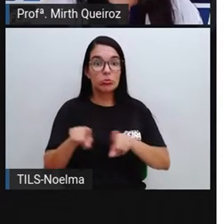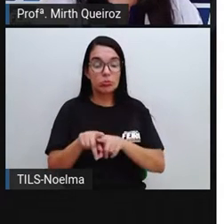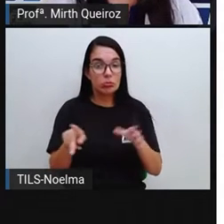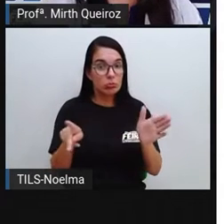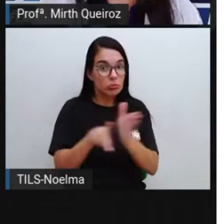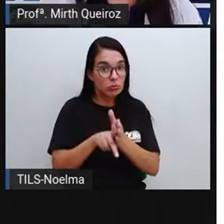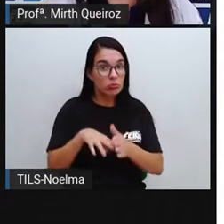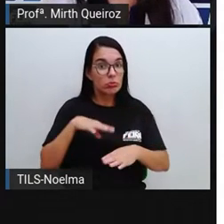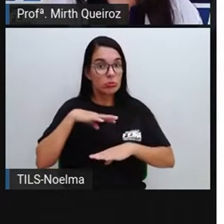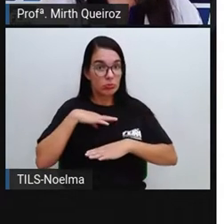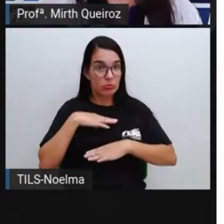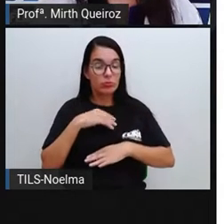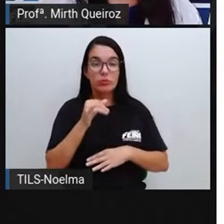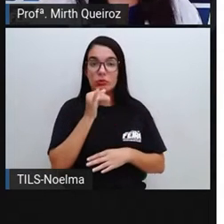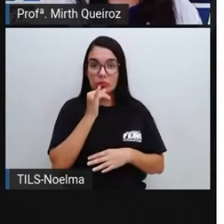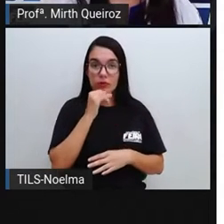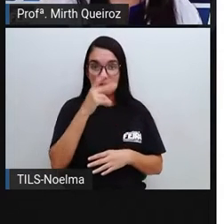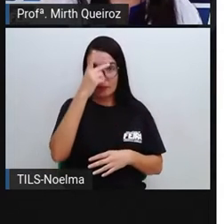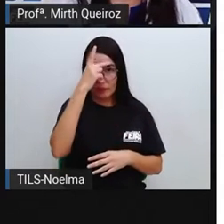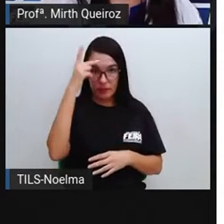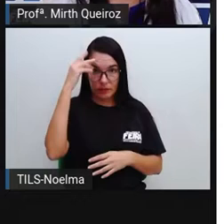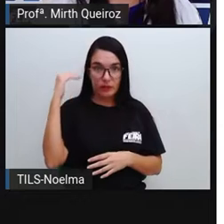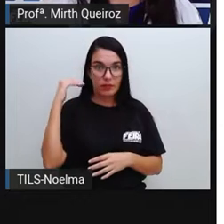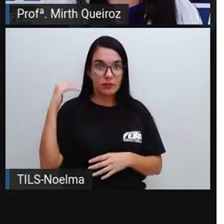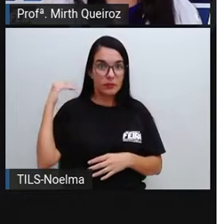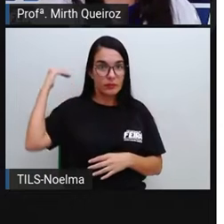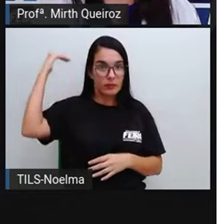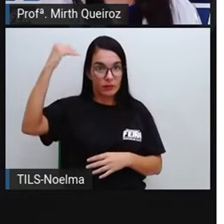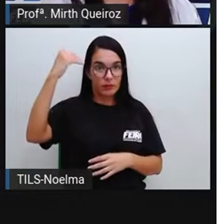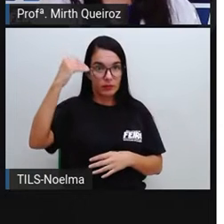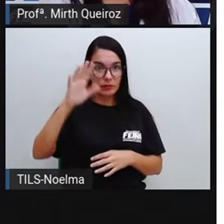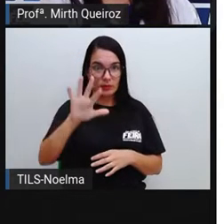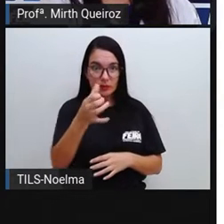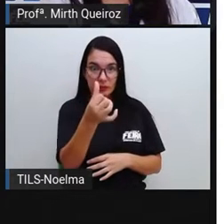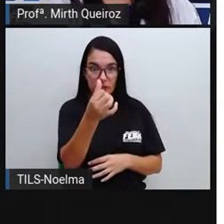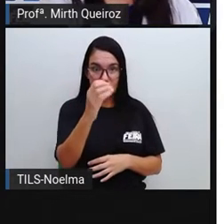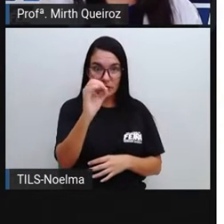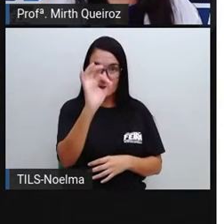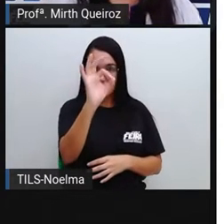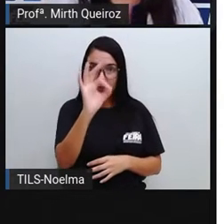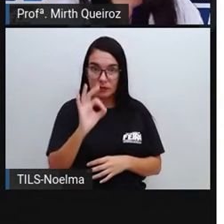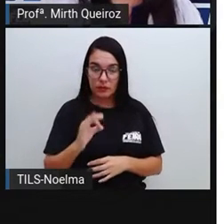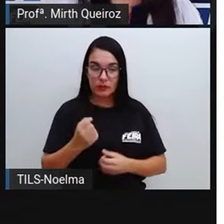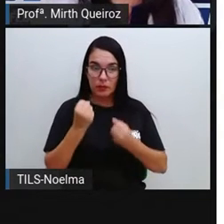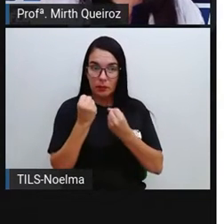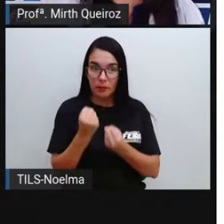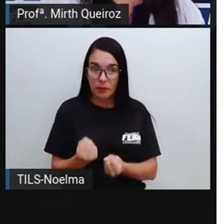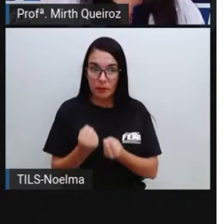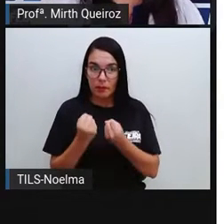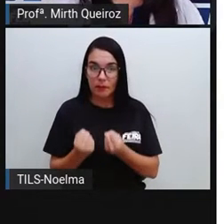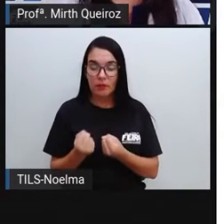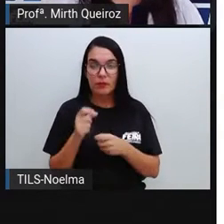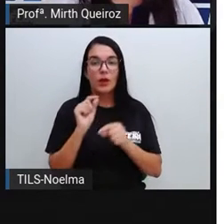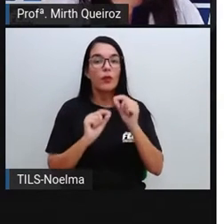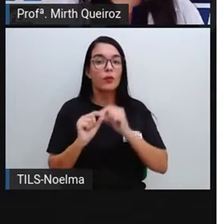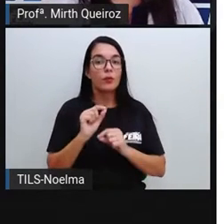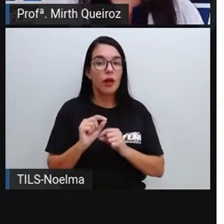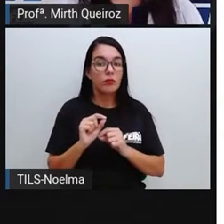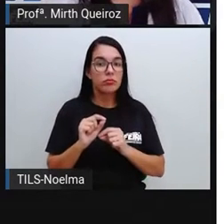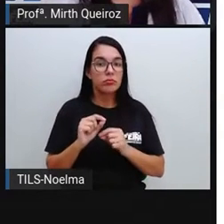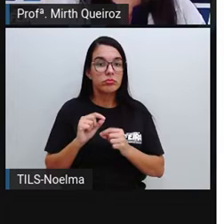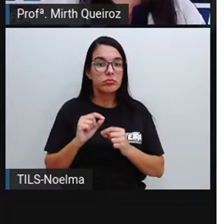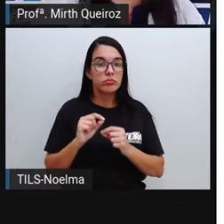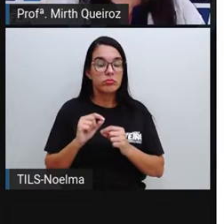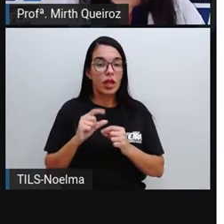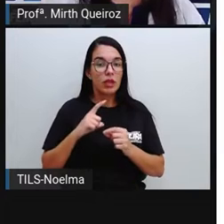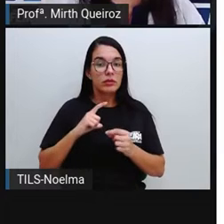Em uma pessoa adulta, estima-se que 60% do peso que uma pessoa tem Vai corresponder à quantidade de água